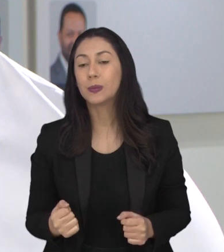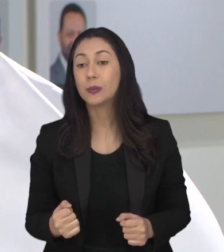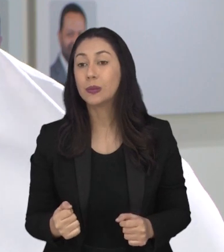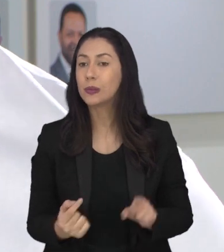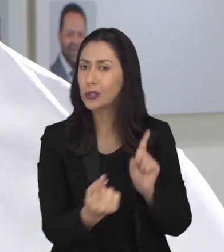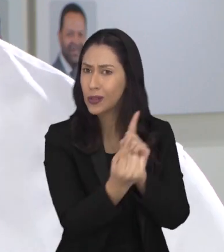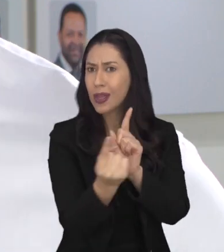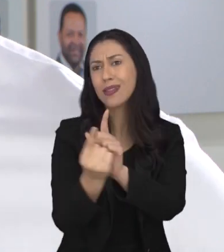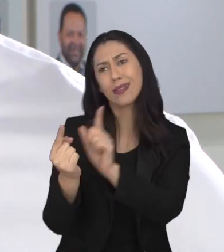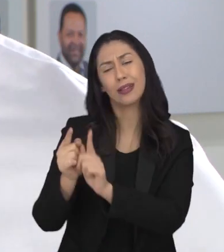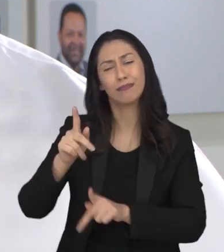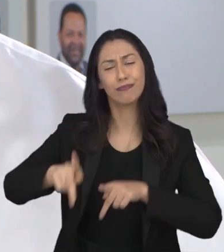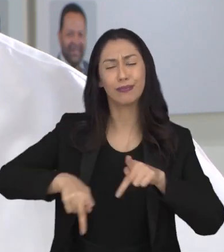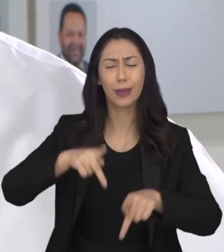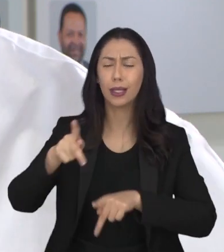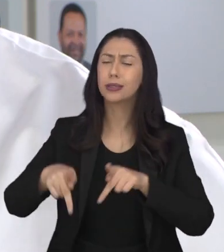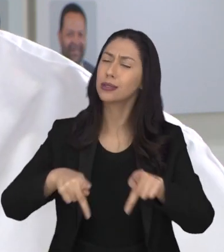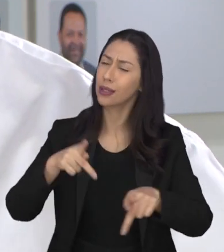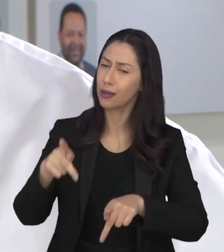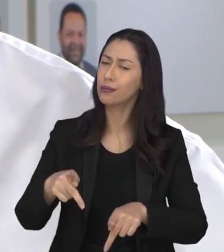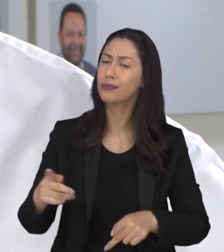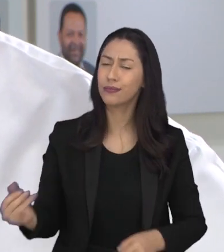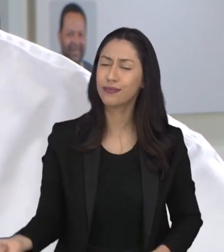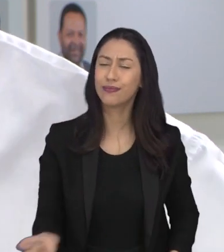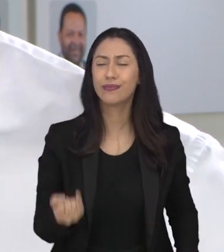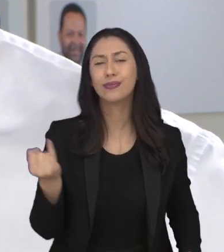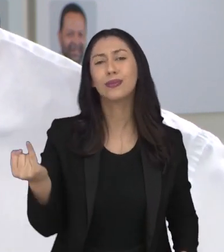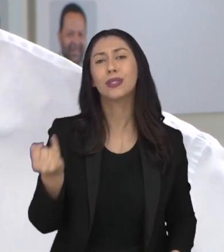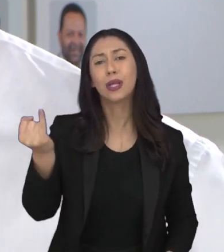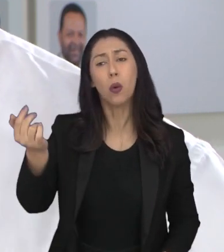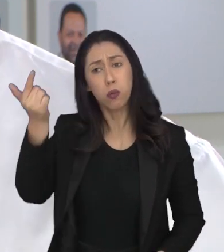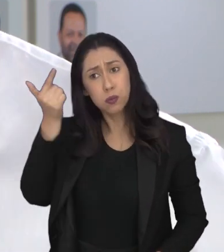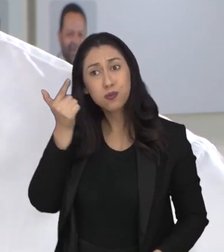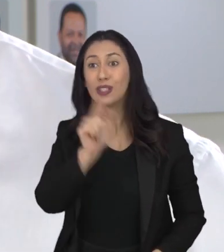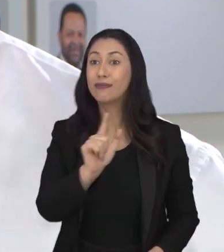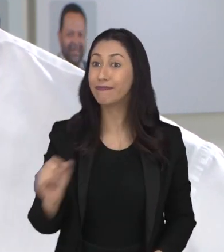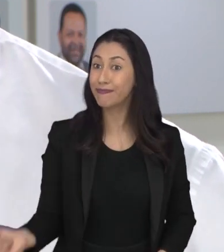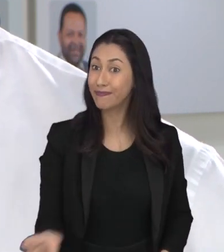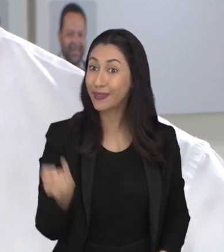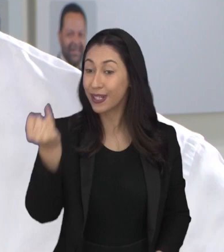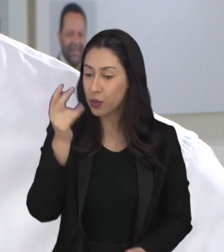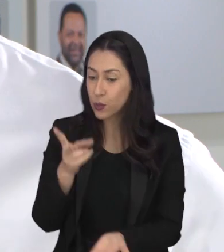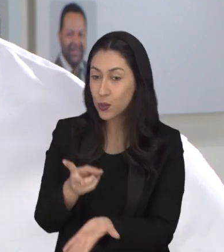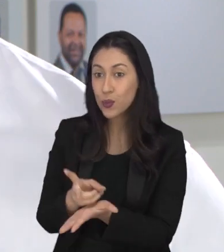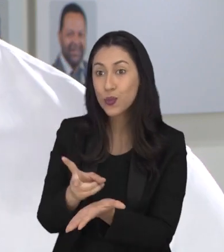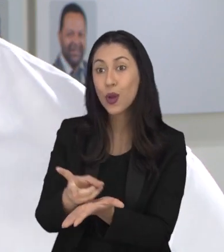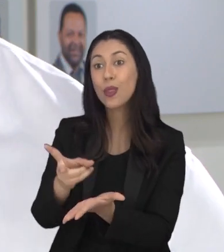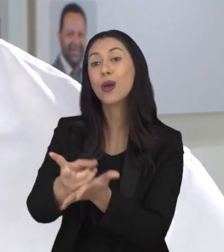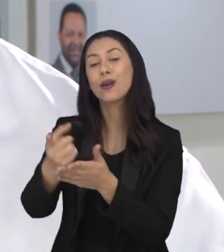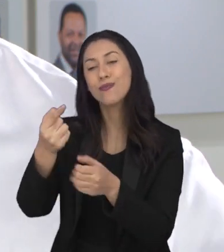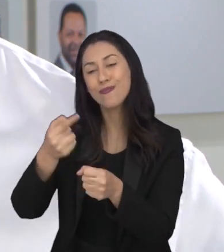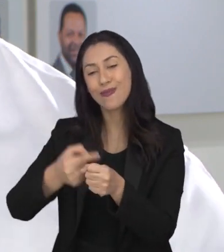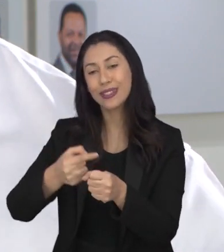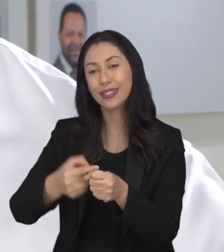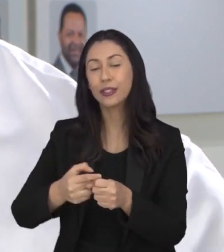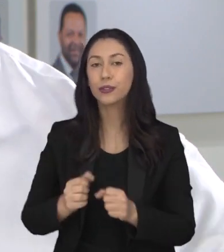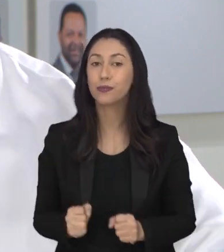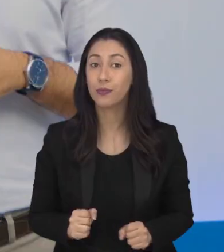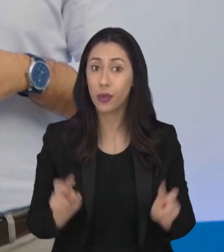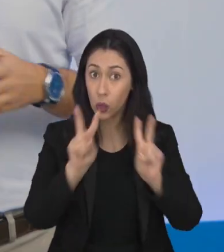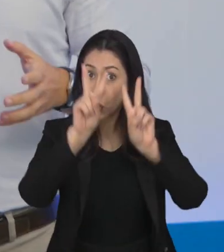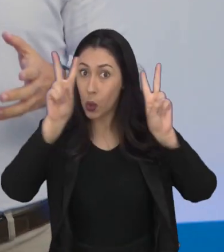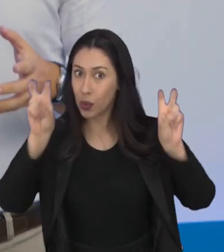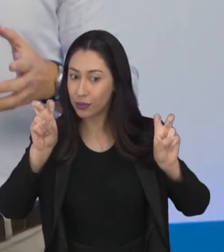-socorro, né, e atendendo a população. Acho que é de grande importância, uma grande conquista aí que permanece, né, para a cidade